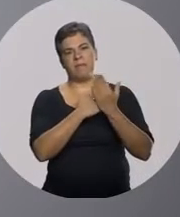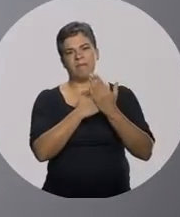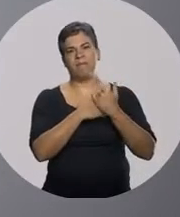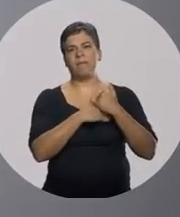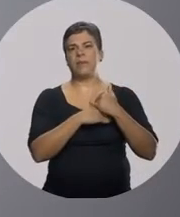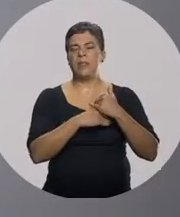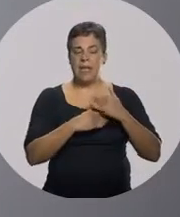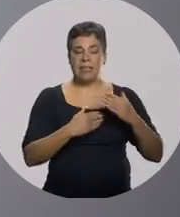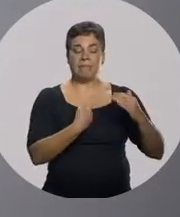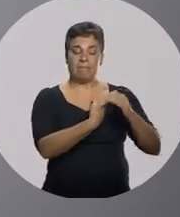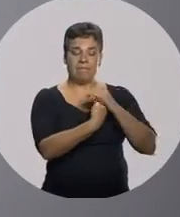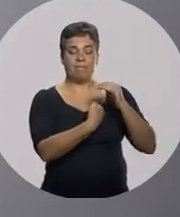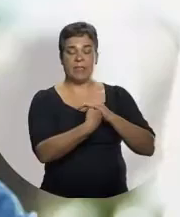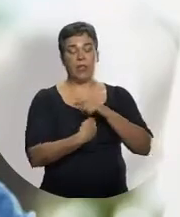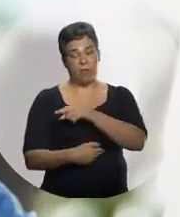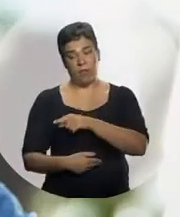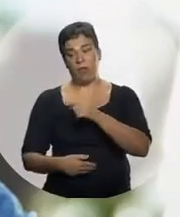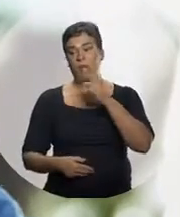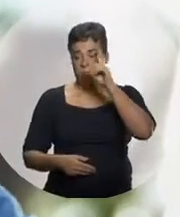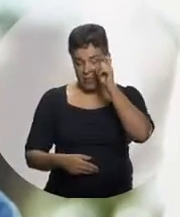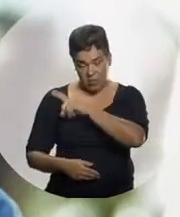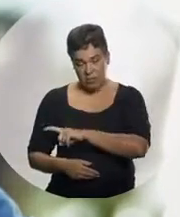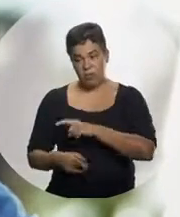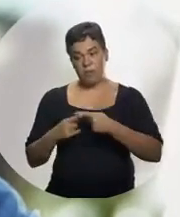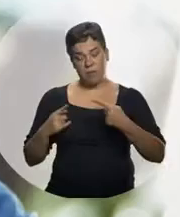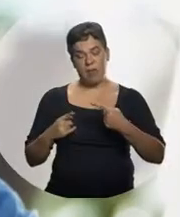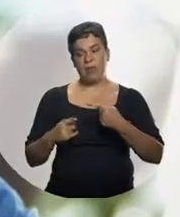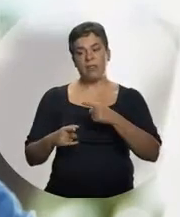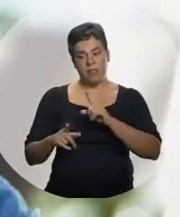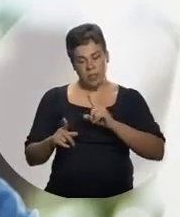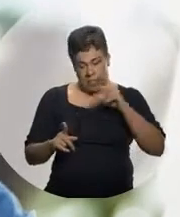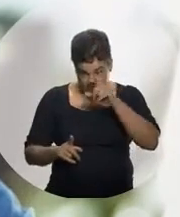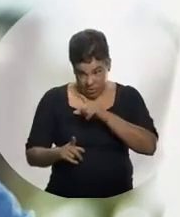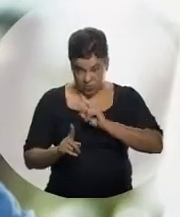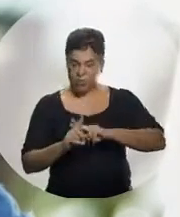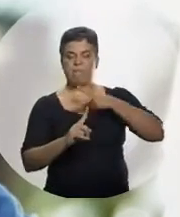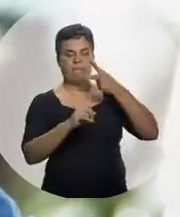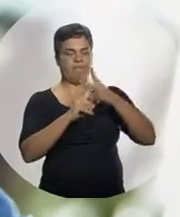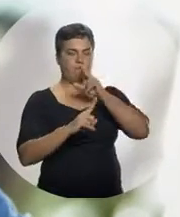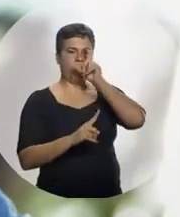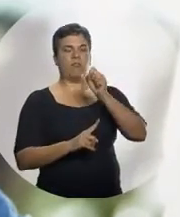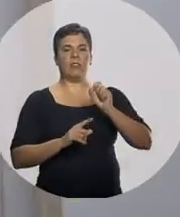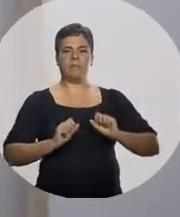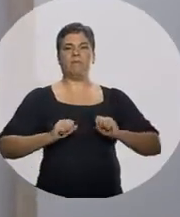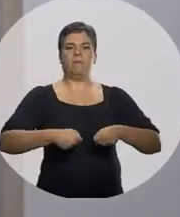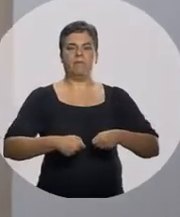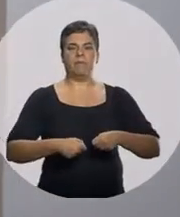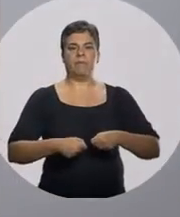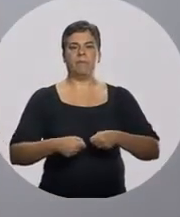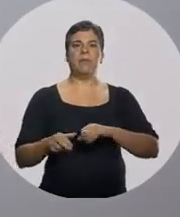Que direcionaram assim Vai ser mais difícil Mas o quão mais difícil for O dobro vai ser a sua vontade